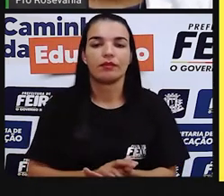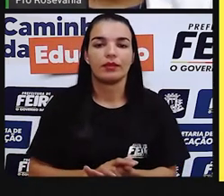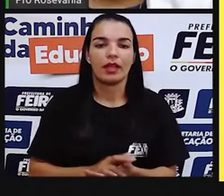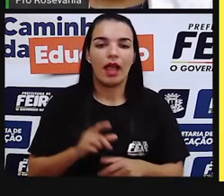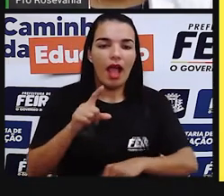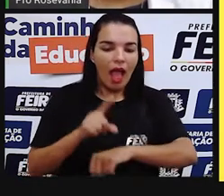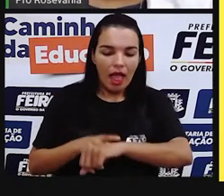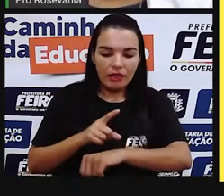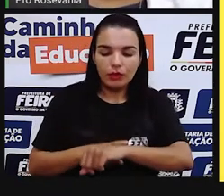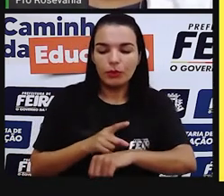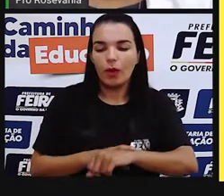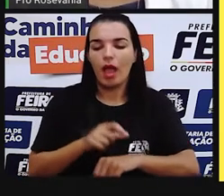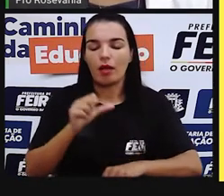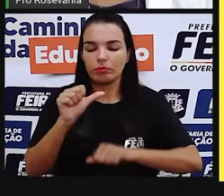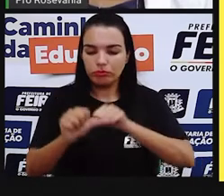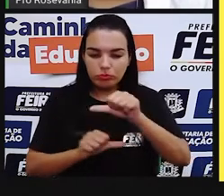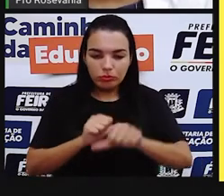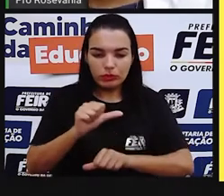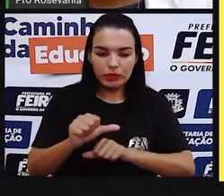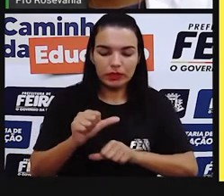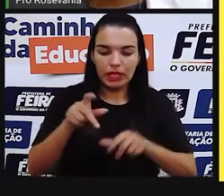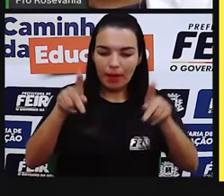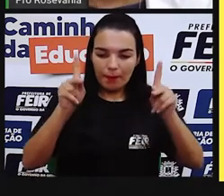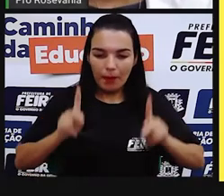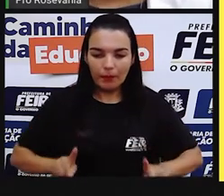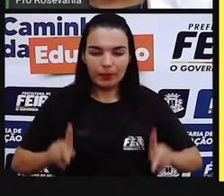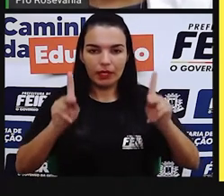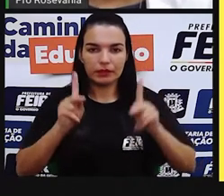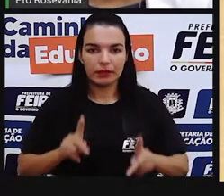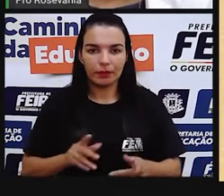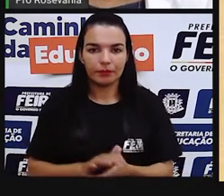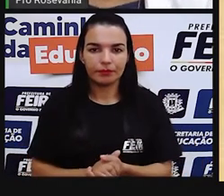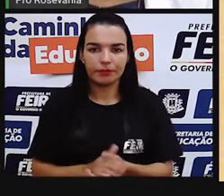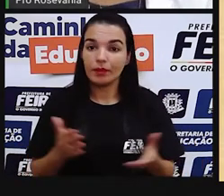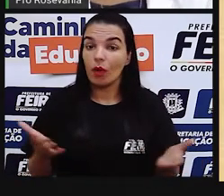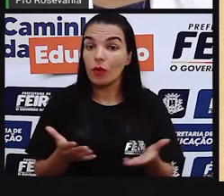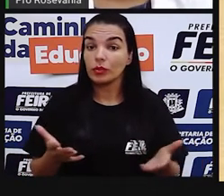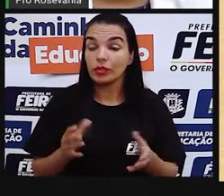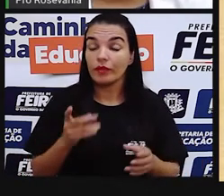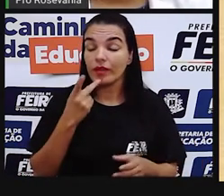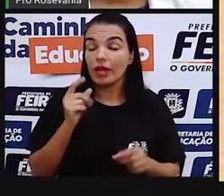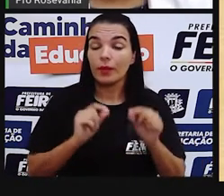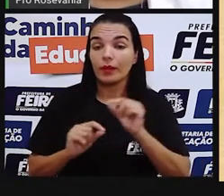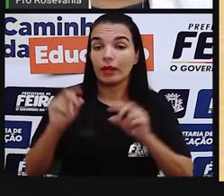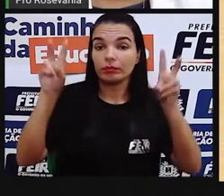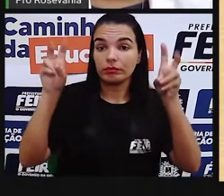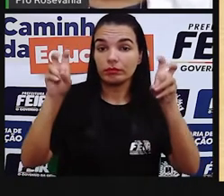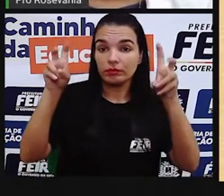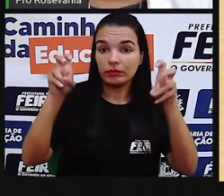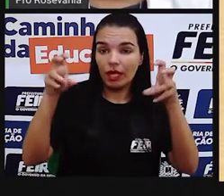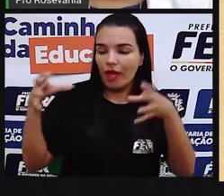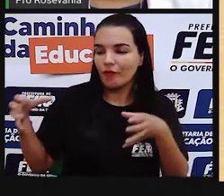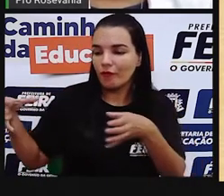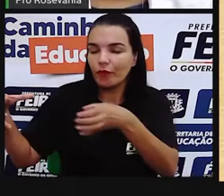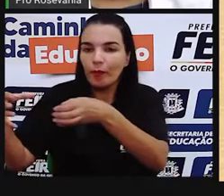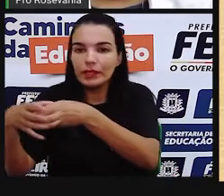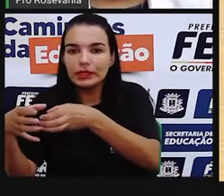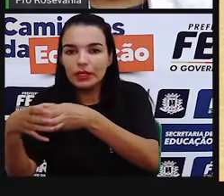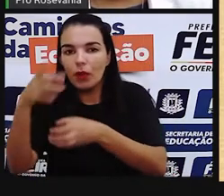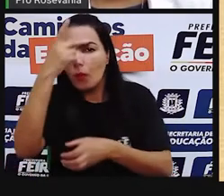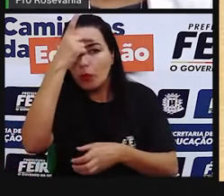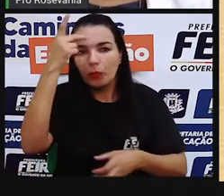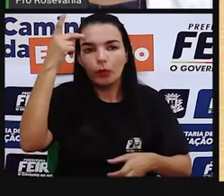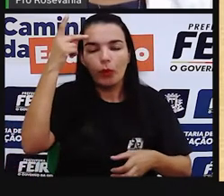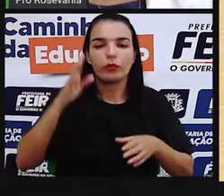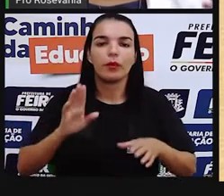mudança da população, o que será que nós vamos estudar hoje? Nós vamos falar sobre a população do povo